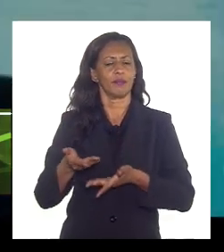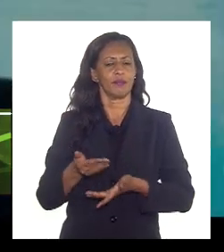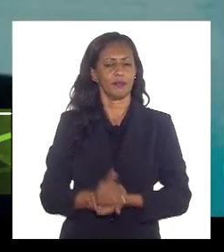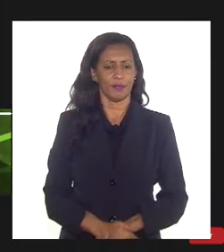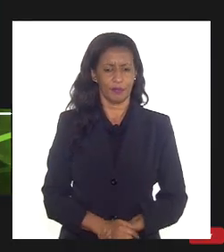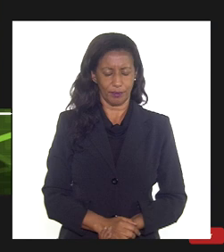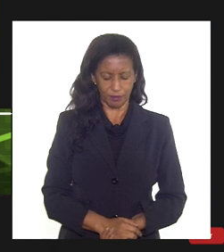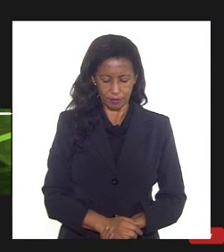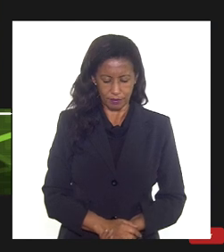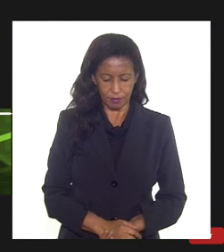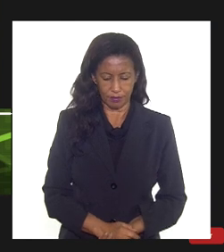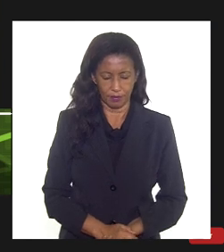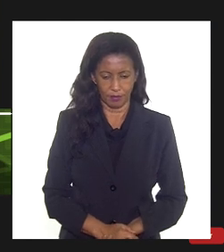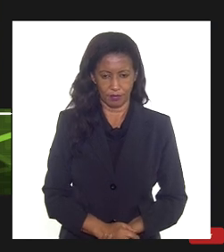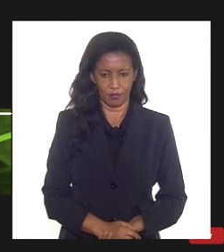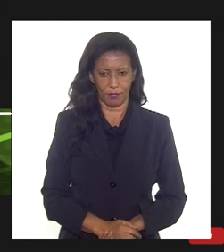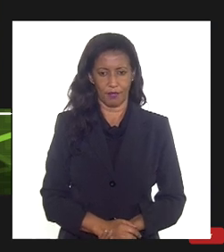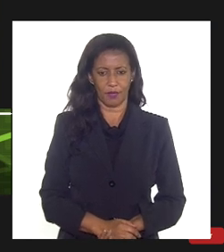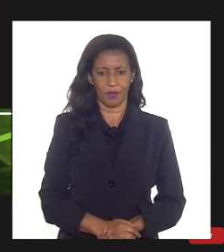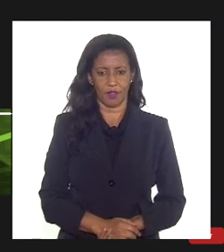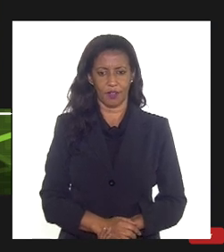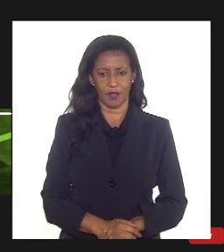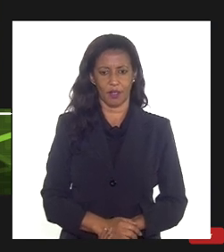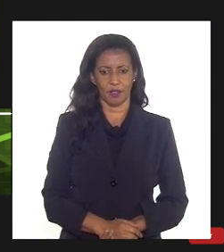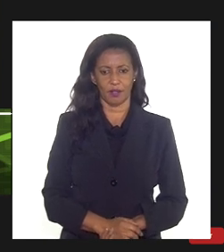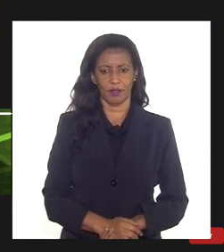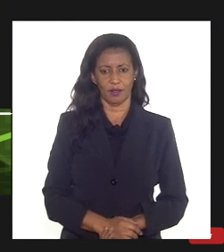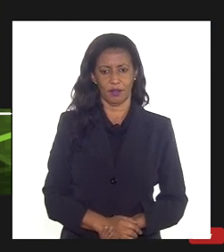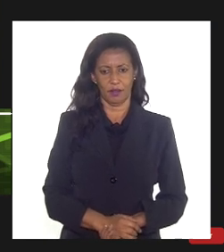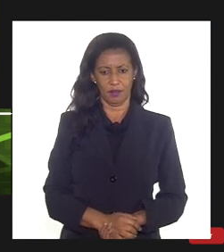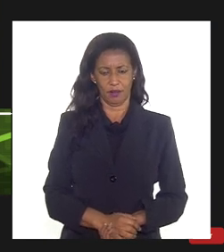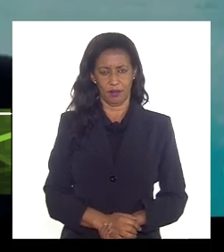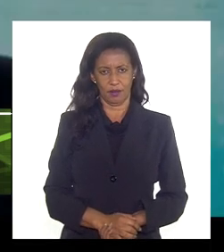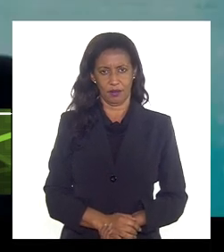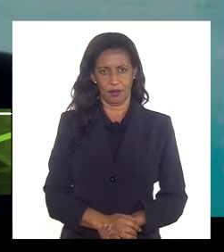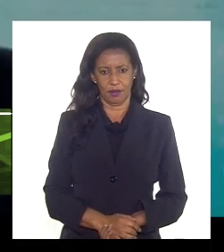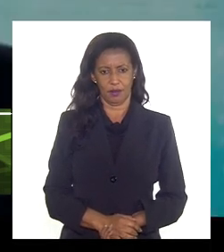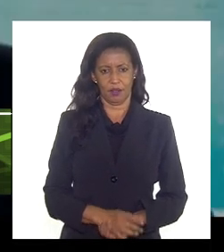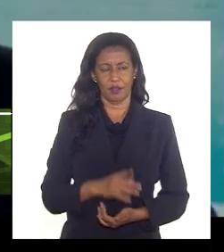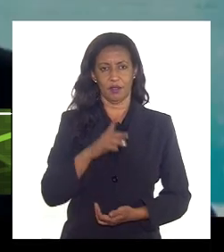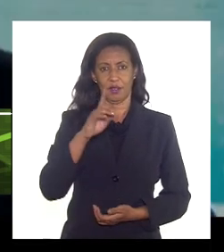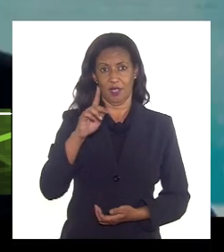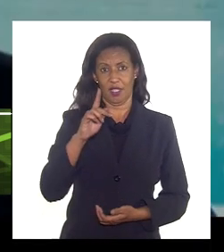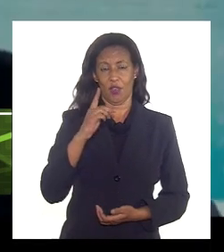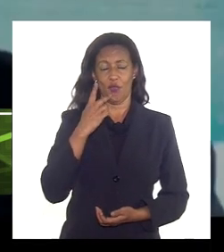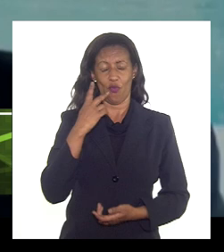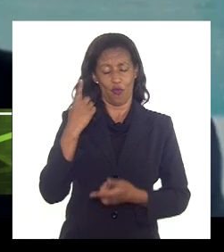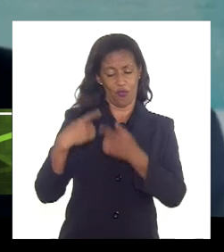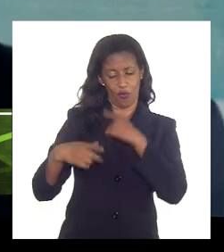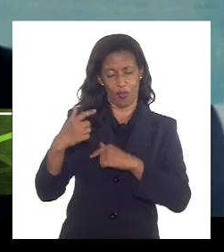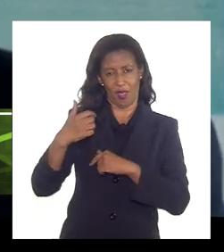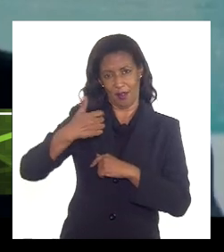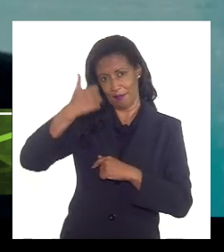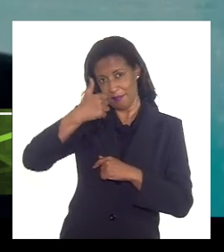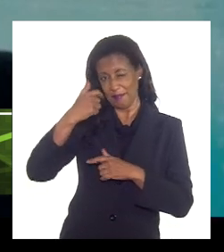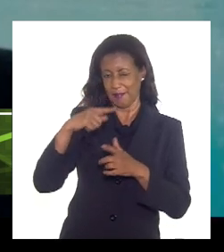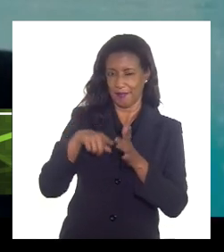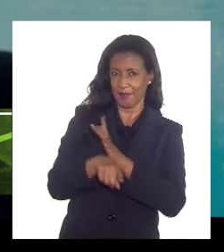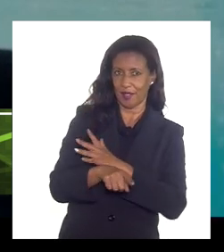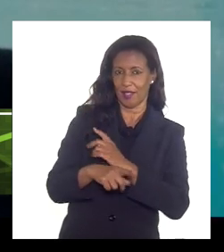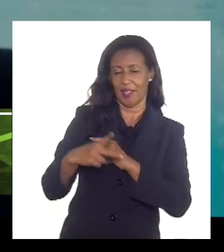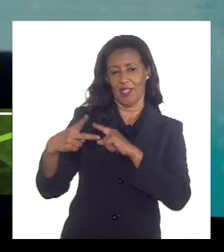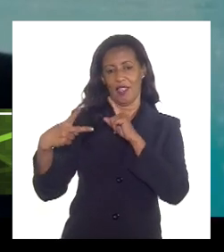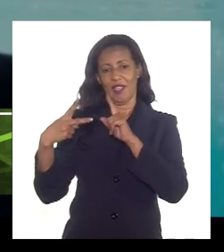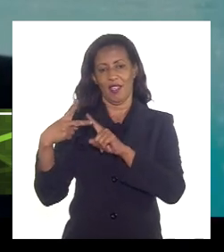perfeito deputado Alexandre eu vou abordar um pouco mais a primeira questão e a segunda eu